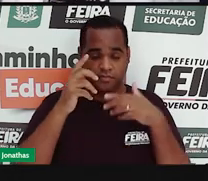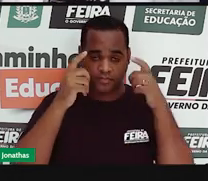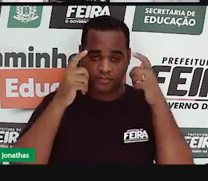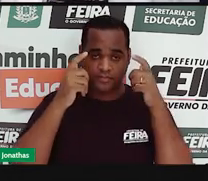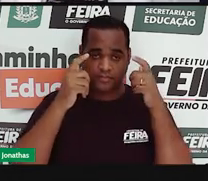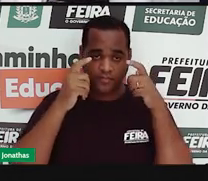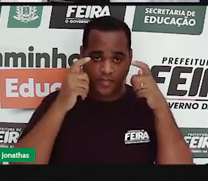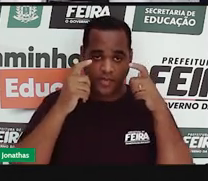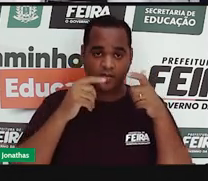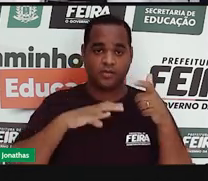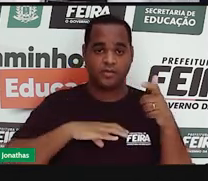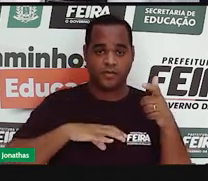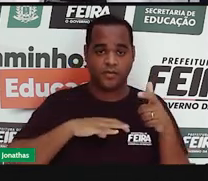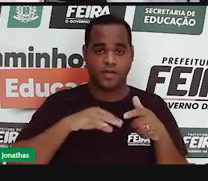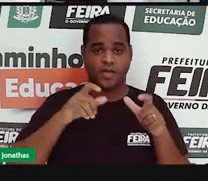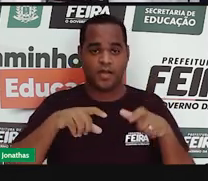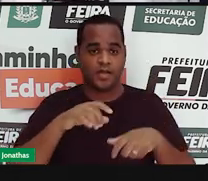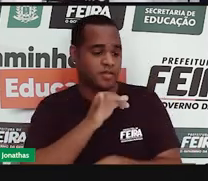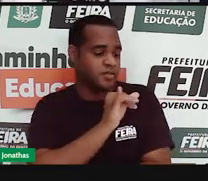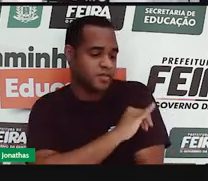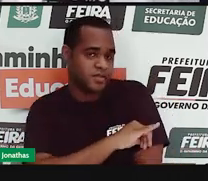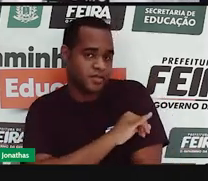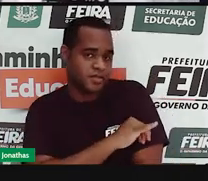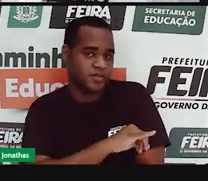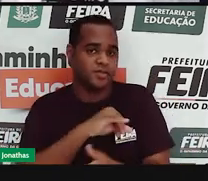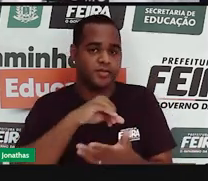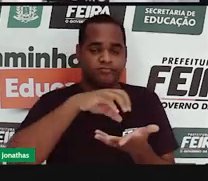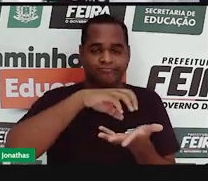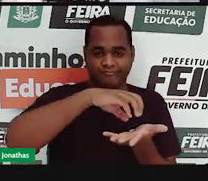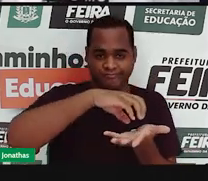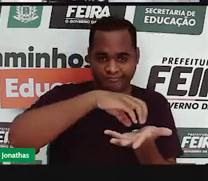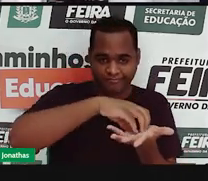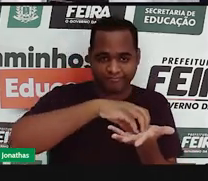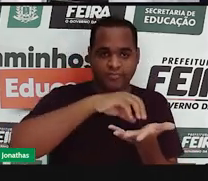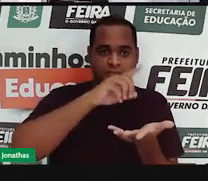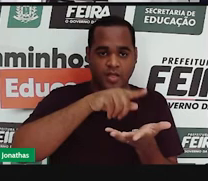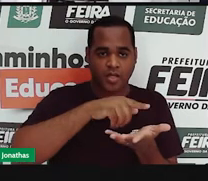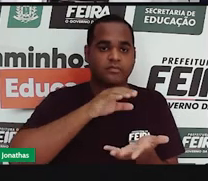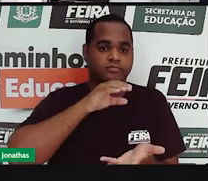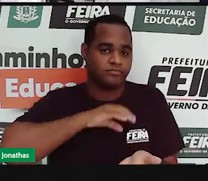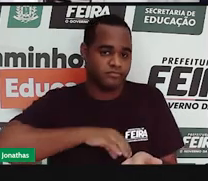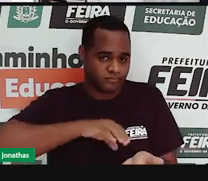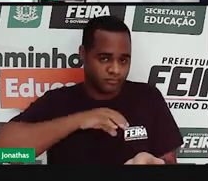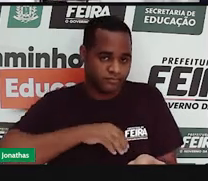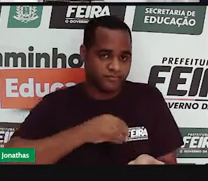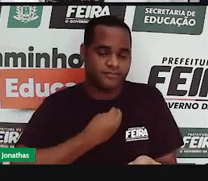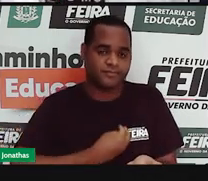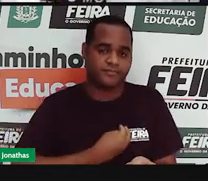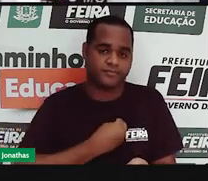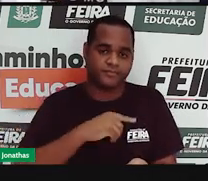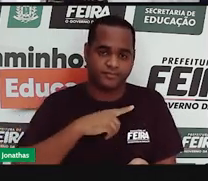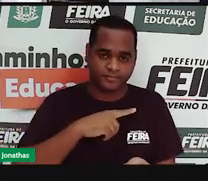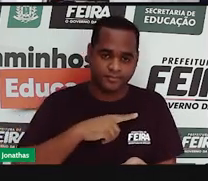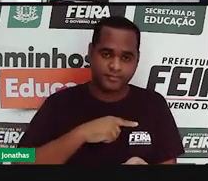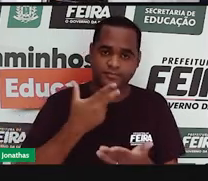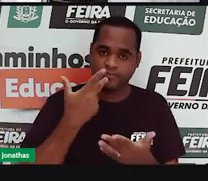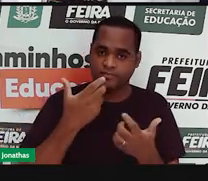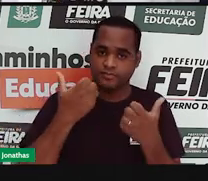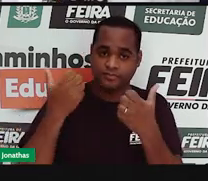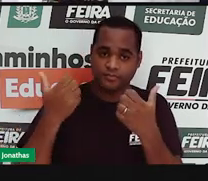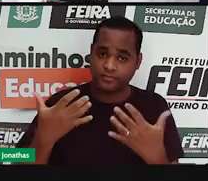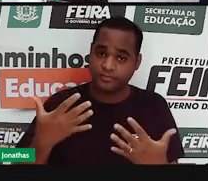Janeiro passa a ser a capital do reino português. Afinal, onde o rei está geralmente é a capital.